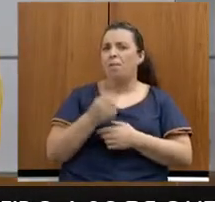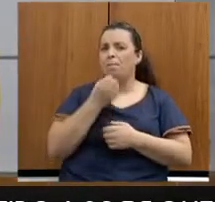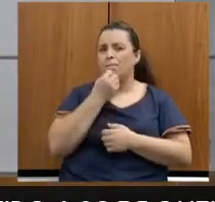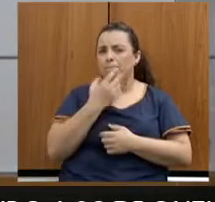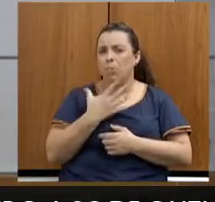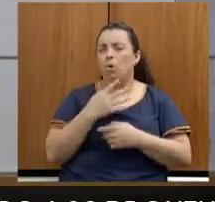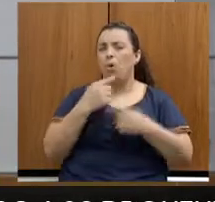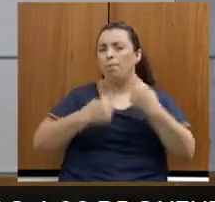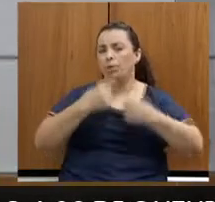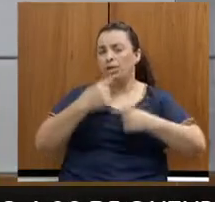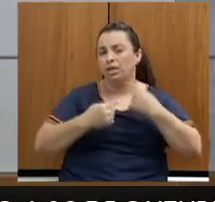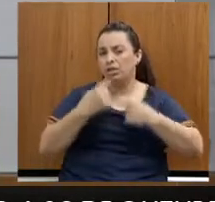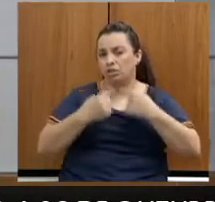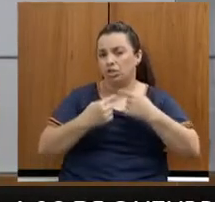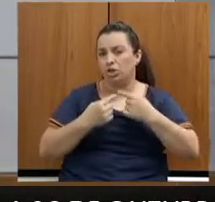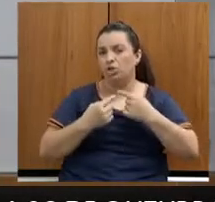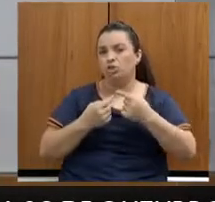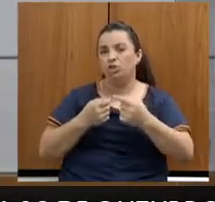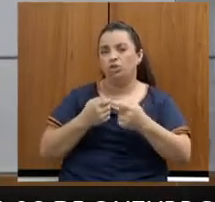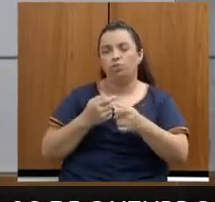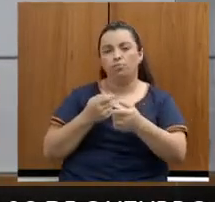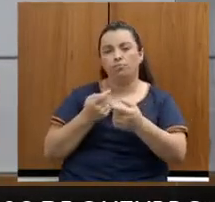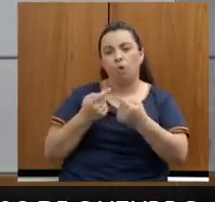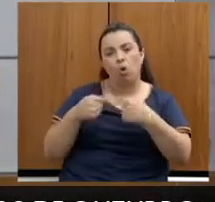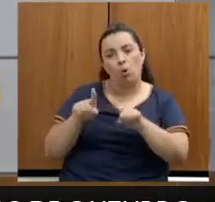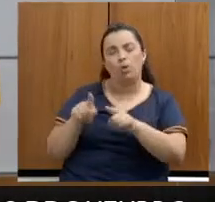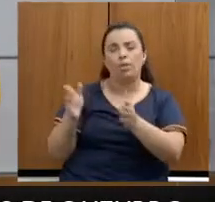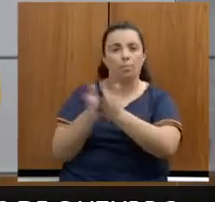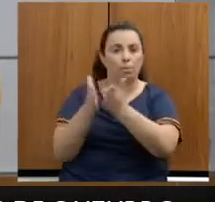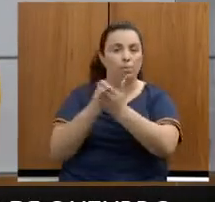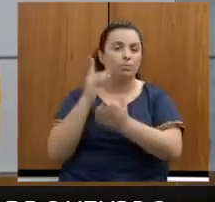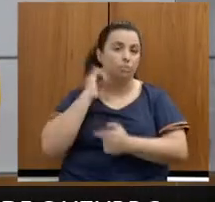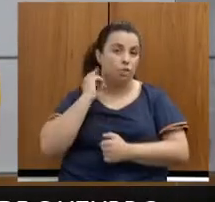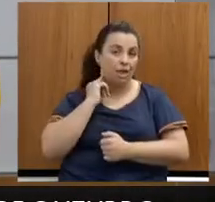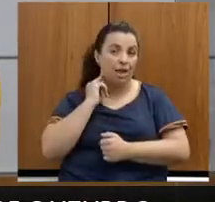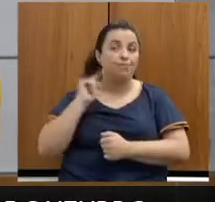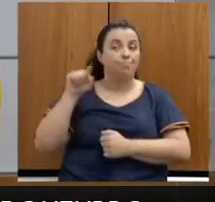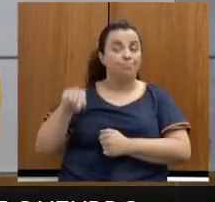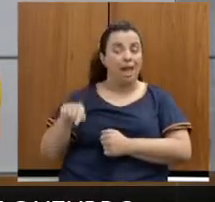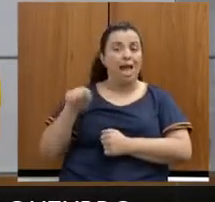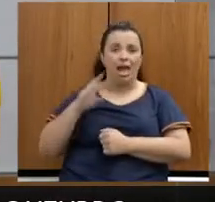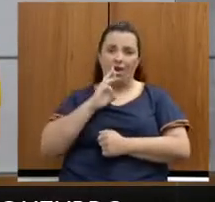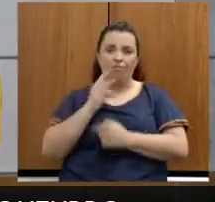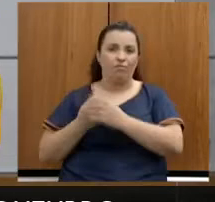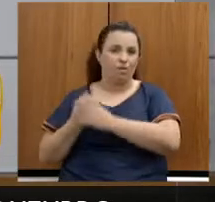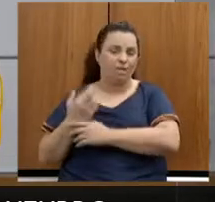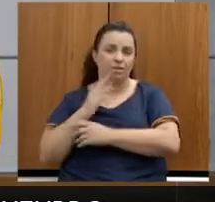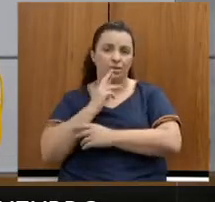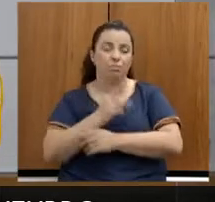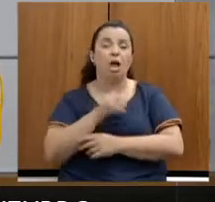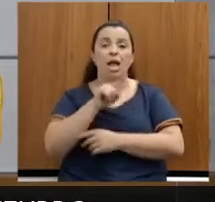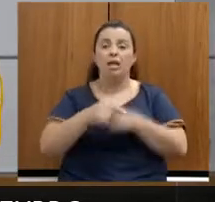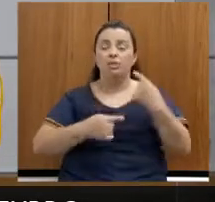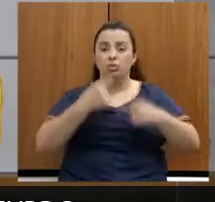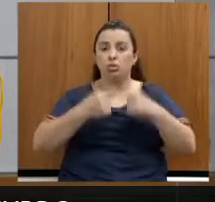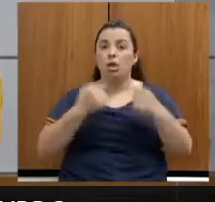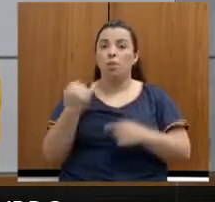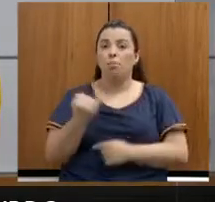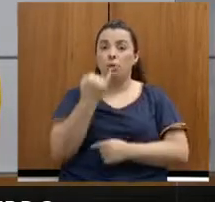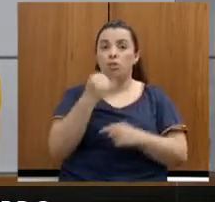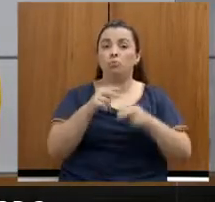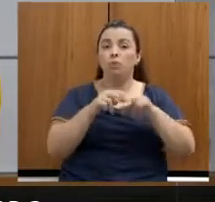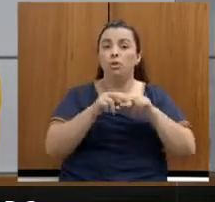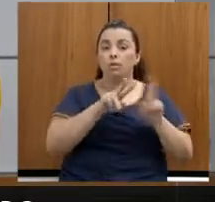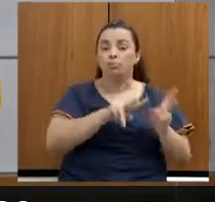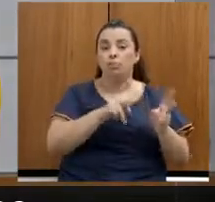pobreza em Minas Gerais? O estudo da Fundação João Pinheiro responde. Essa discussão é relevante, já que programas de transferência de